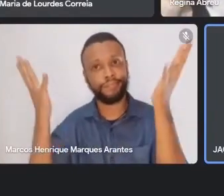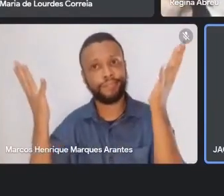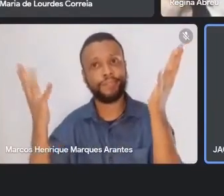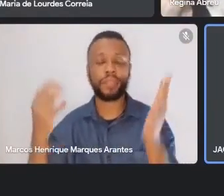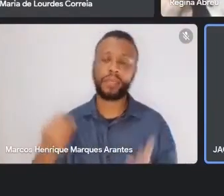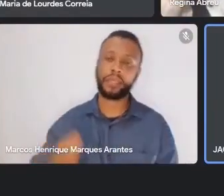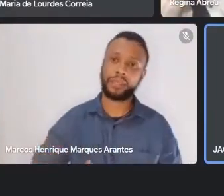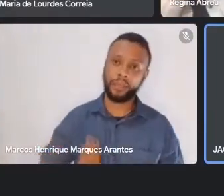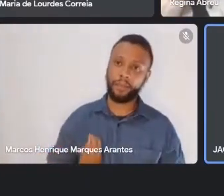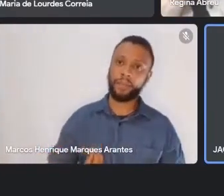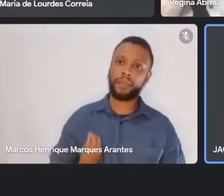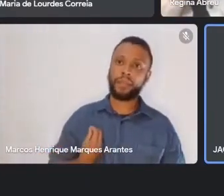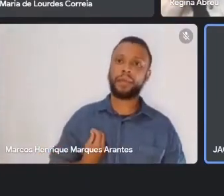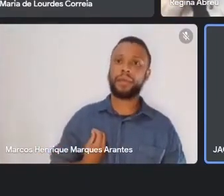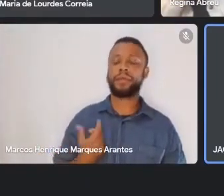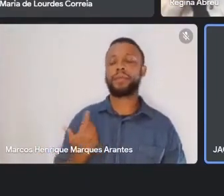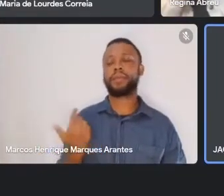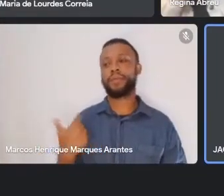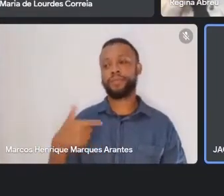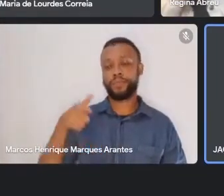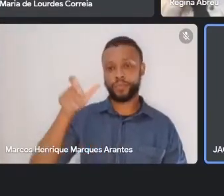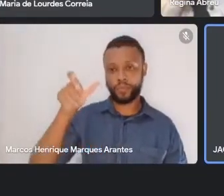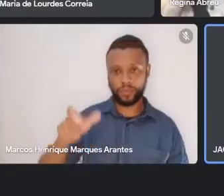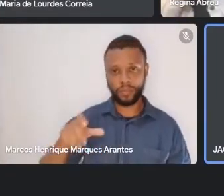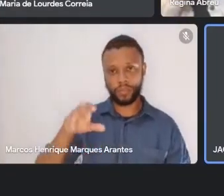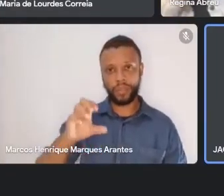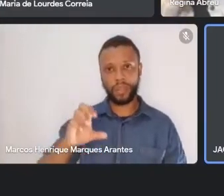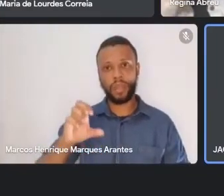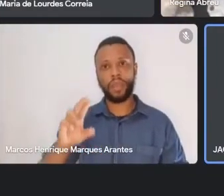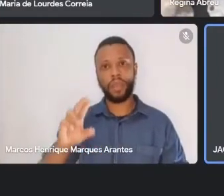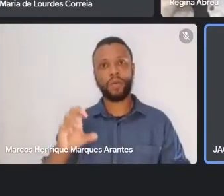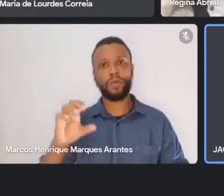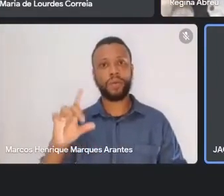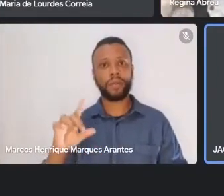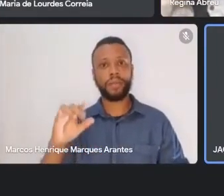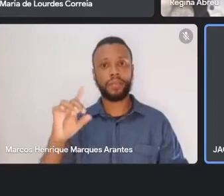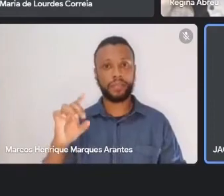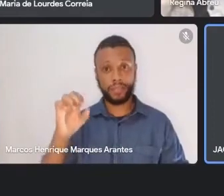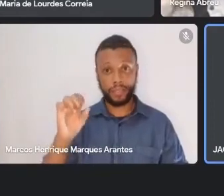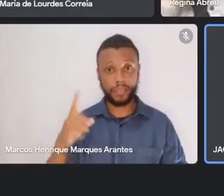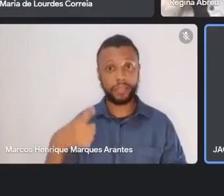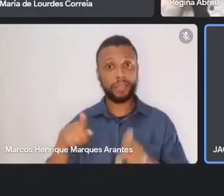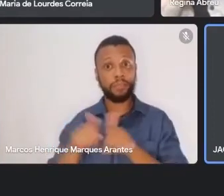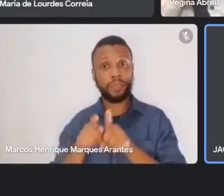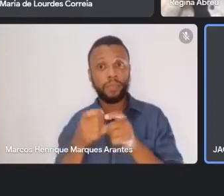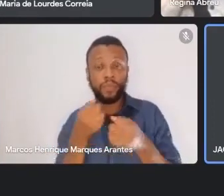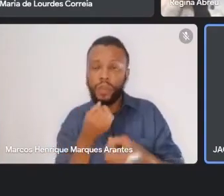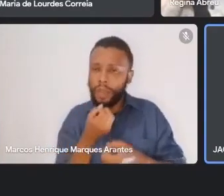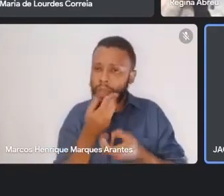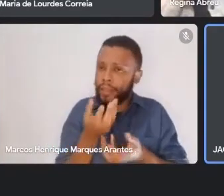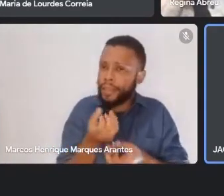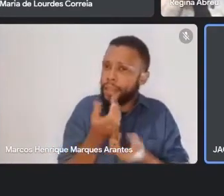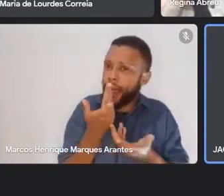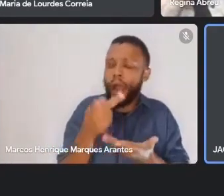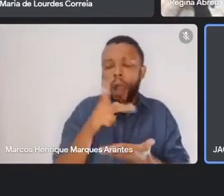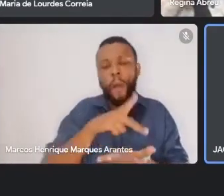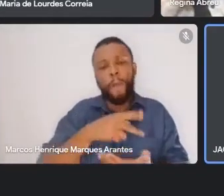Euclides na região. Inclusive, chegamos até a reeditar o Paraíso do Perfeito numa